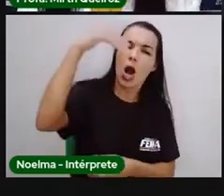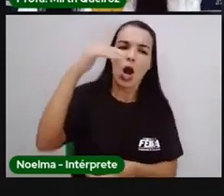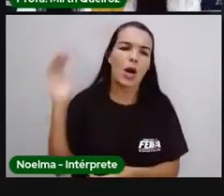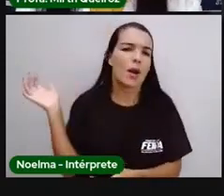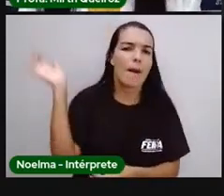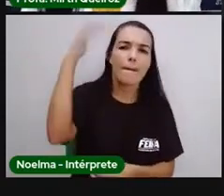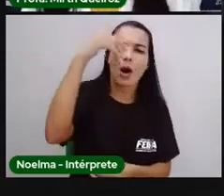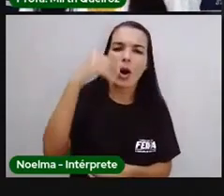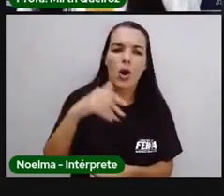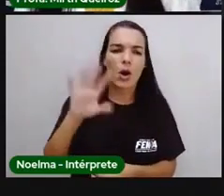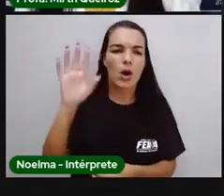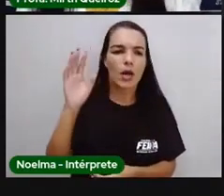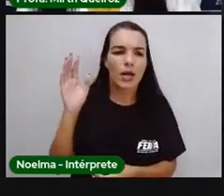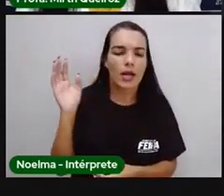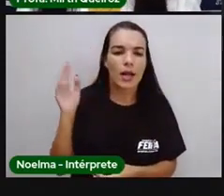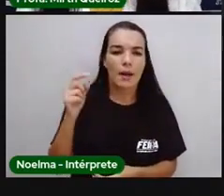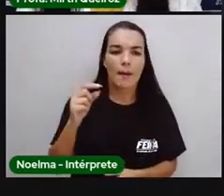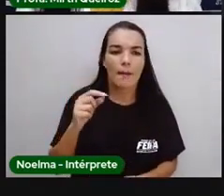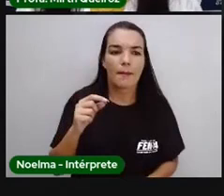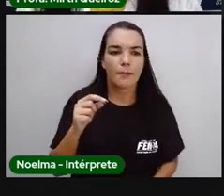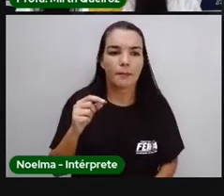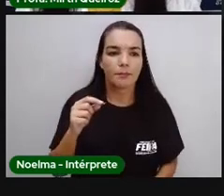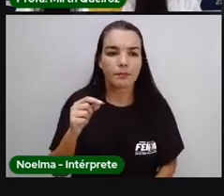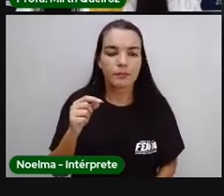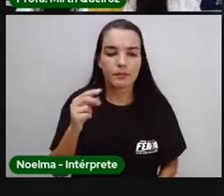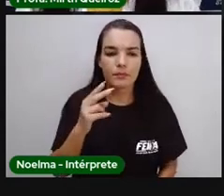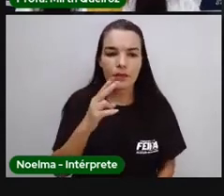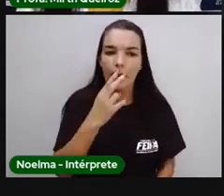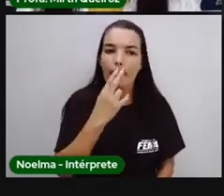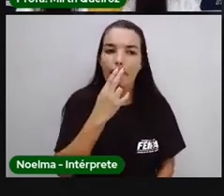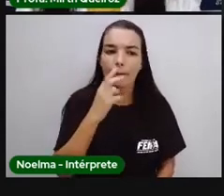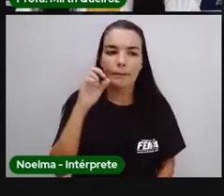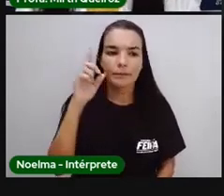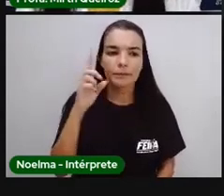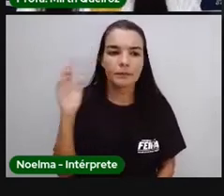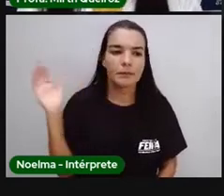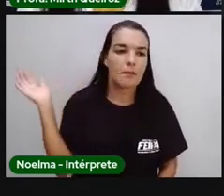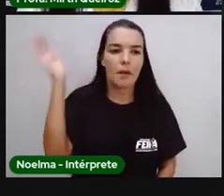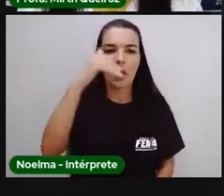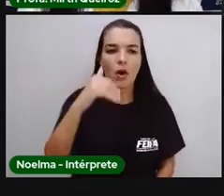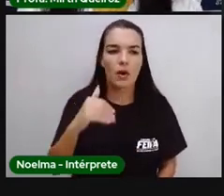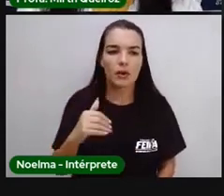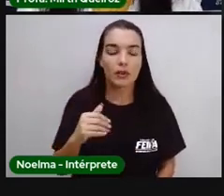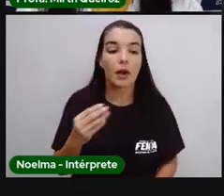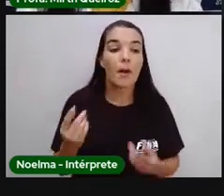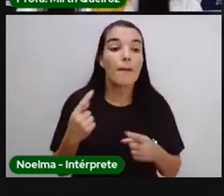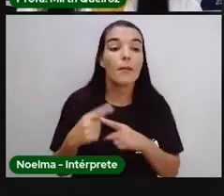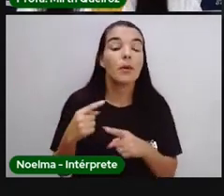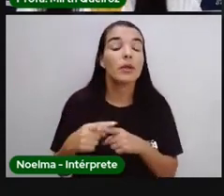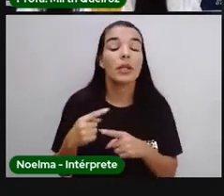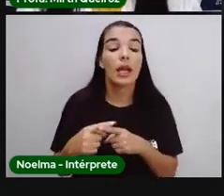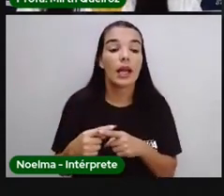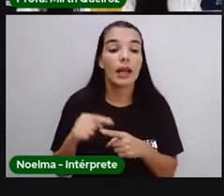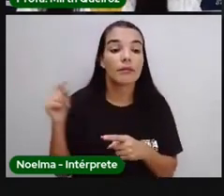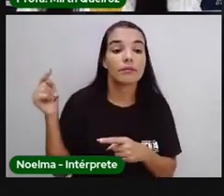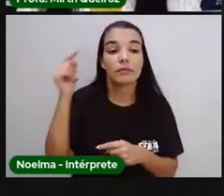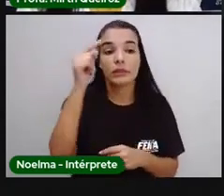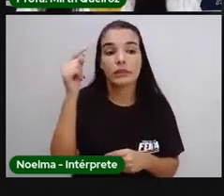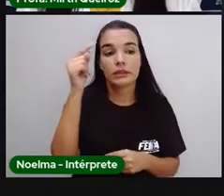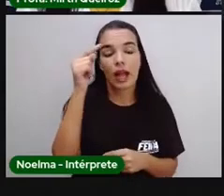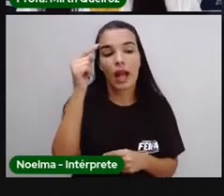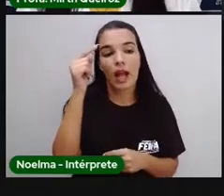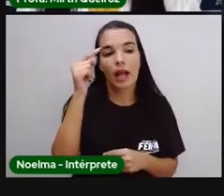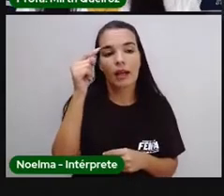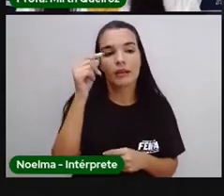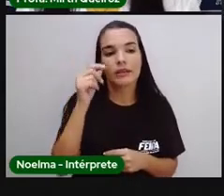bora pra Índia! Buscar especiarias. Por que que eles queriam ir para as Índias? Porque nas Índias